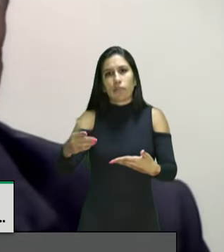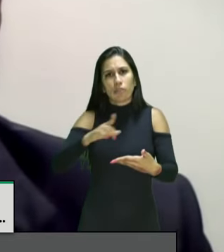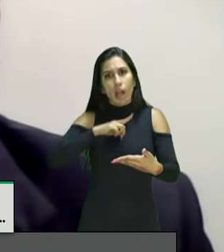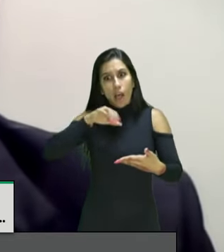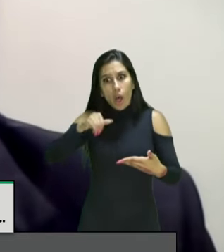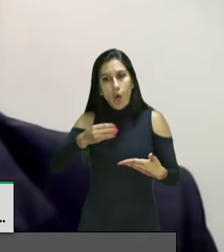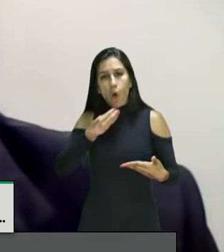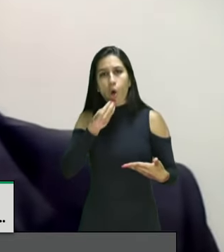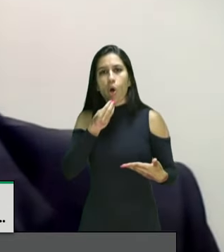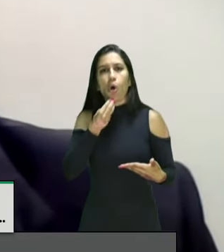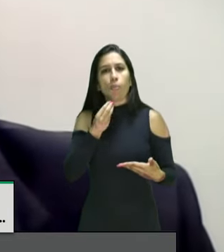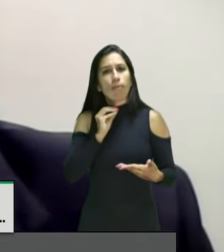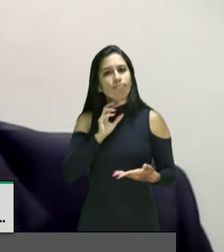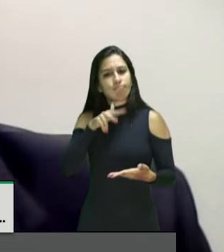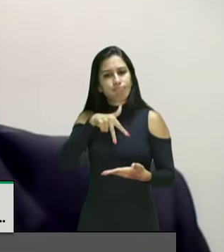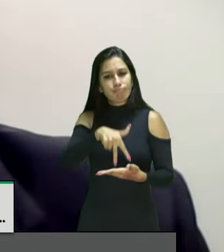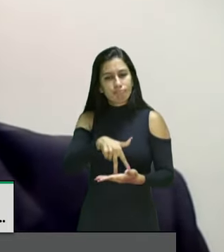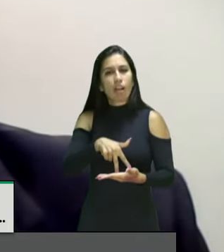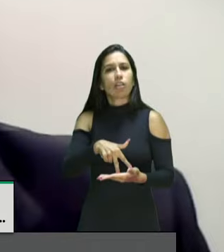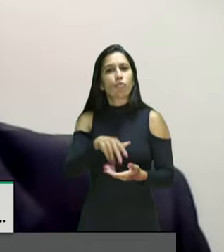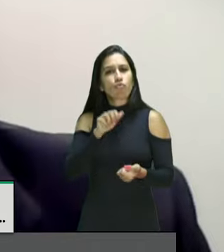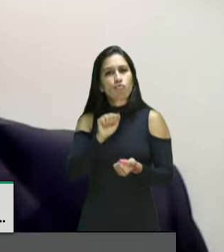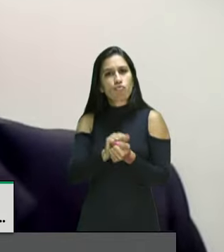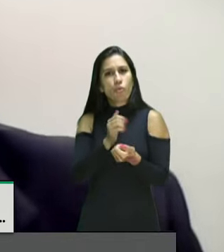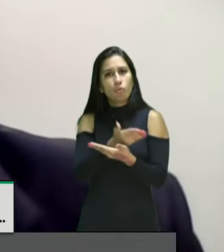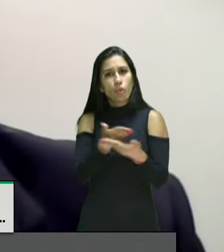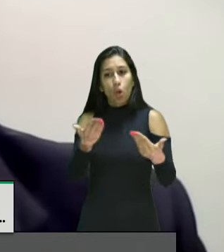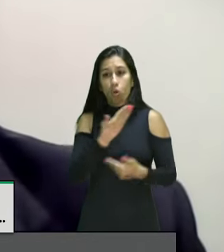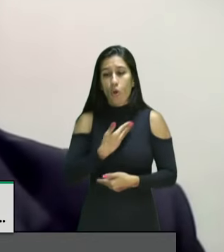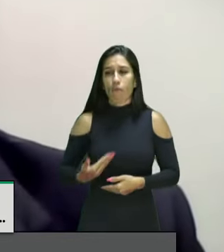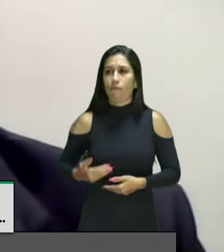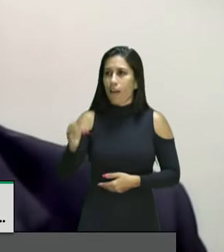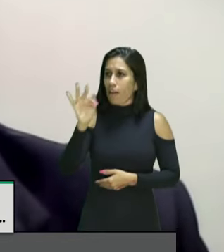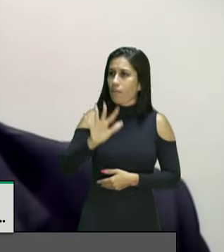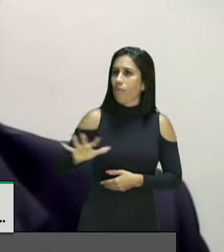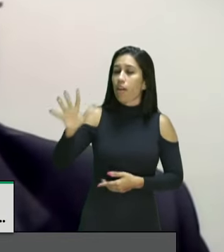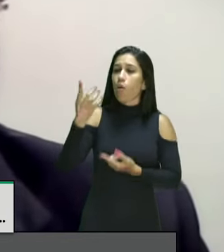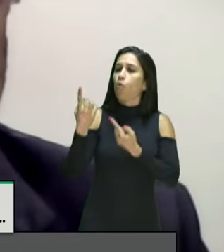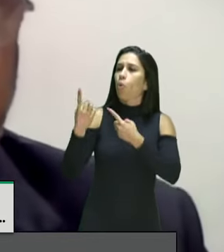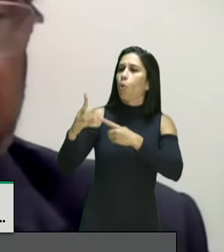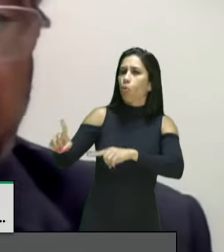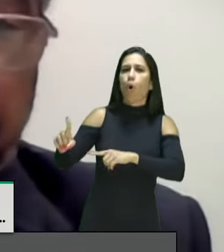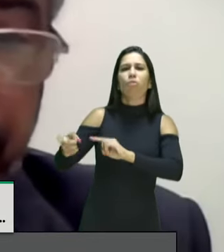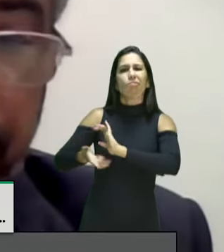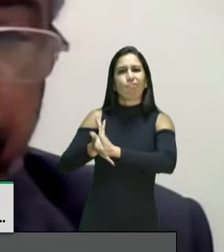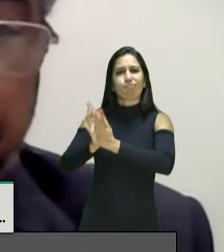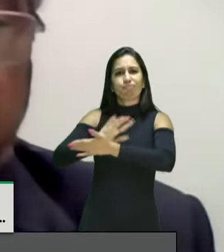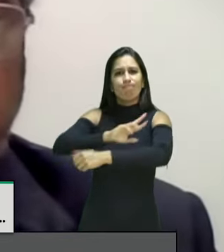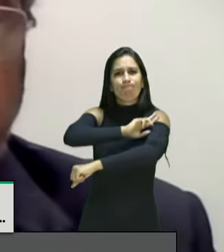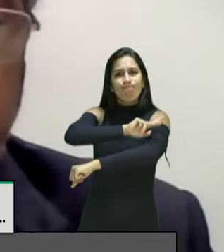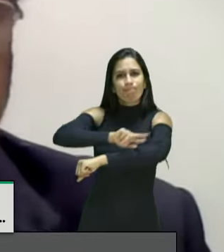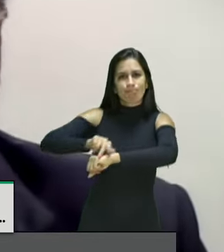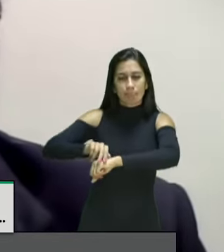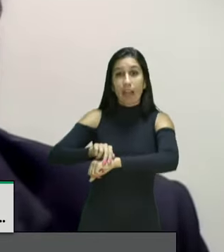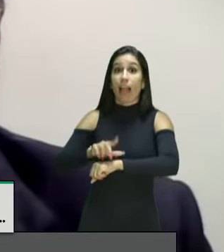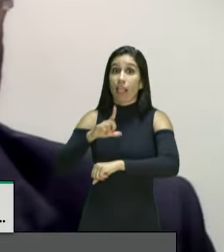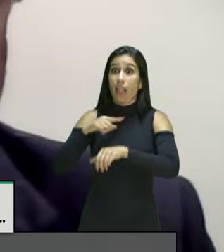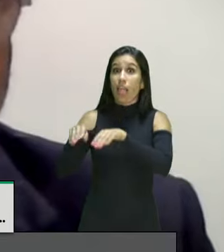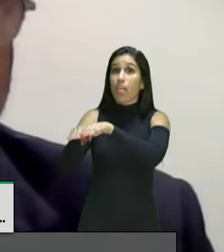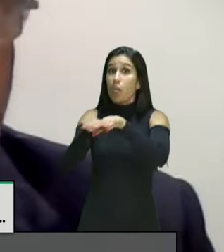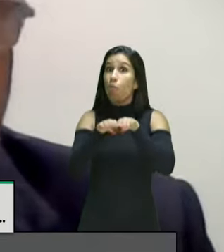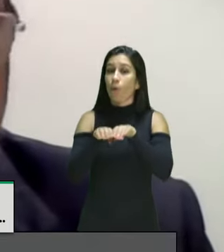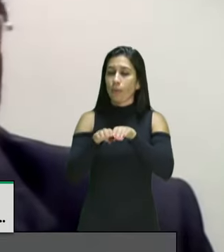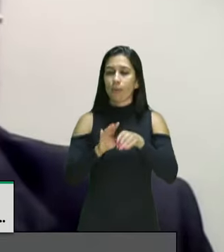expor as várias ações do governo federal em prol do combate ao racismo e promoção da igualdade racial. Inicio